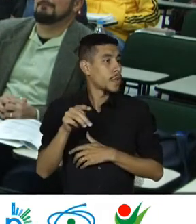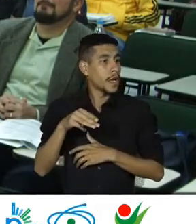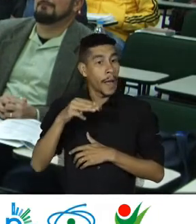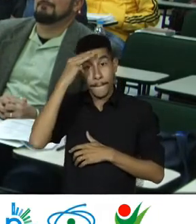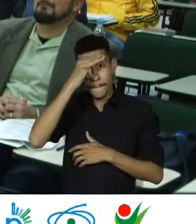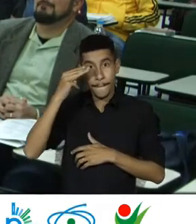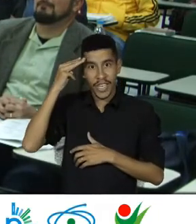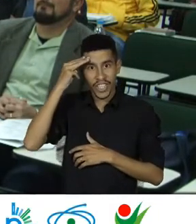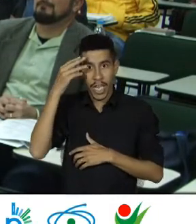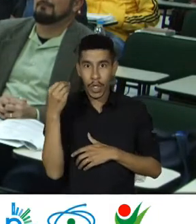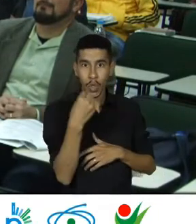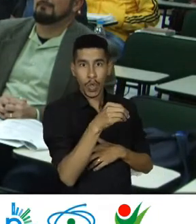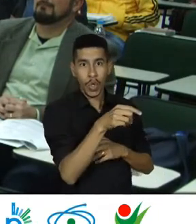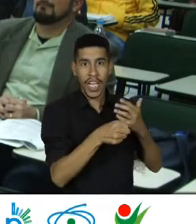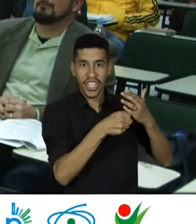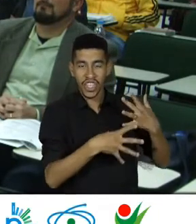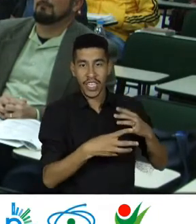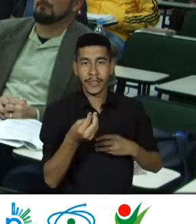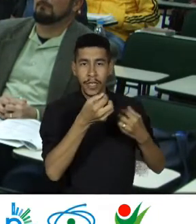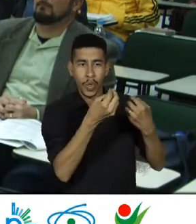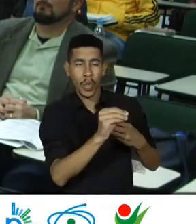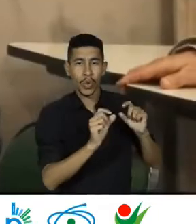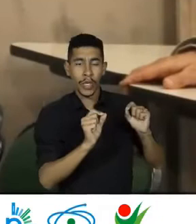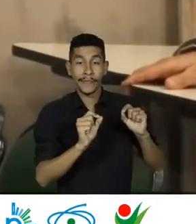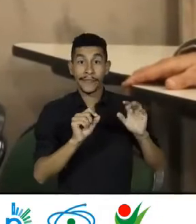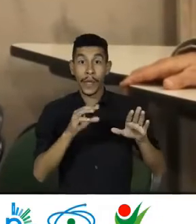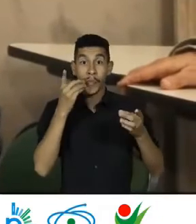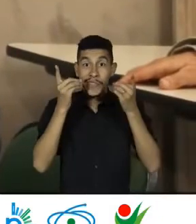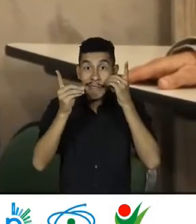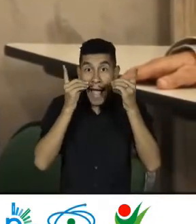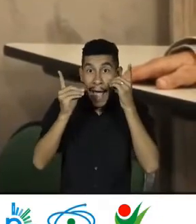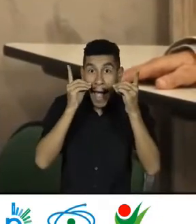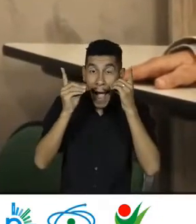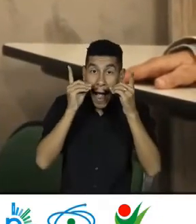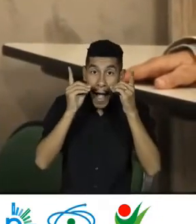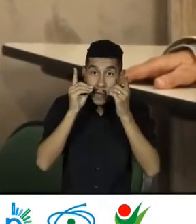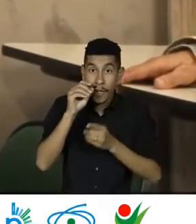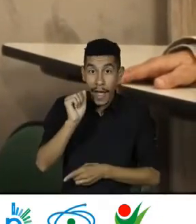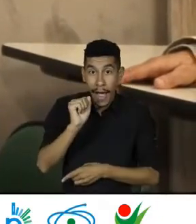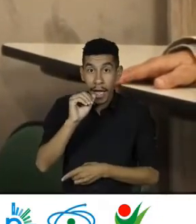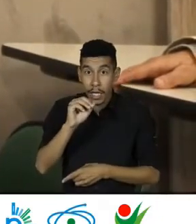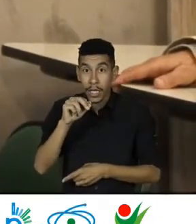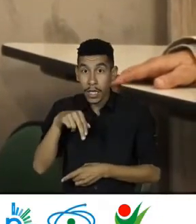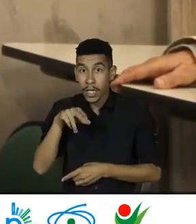Coloca aqui No chat Tá Ela coloca Que segundo os dados Da Acnur Do relatório De tendências